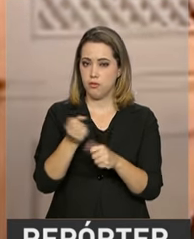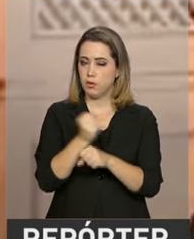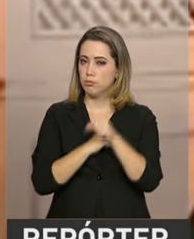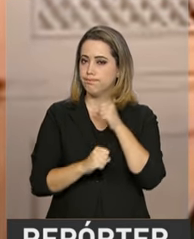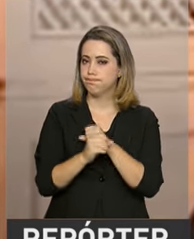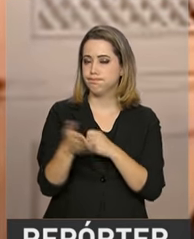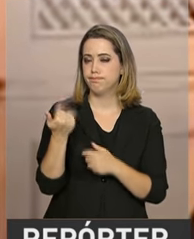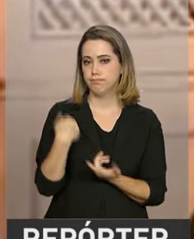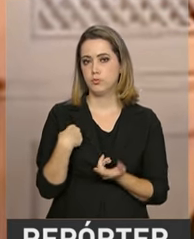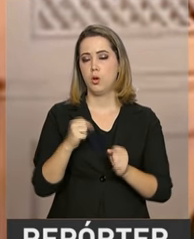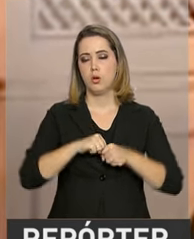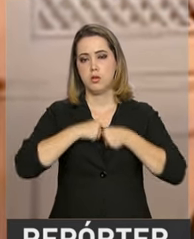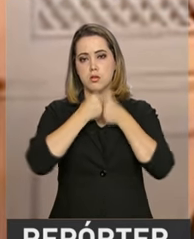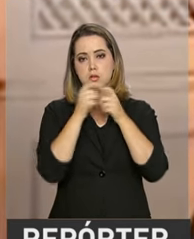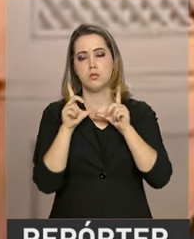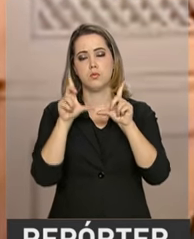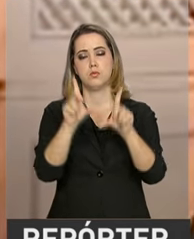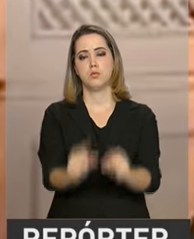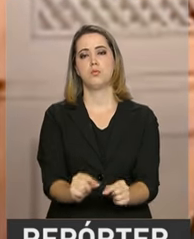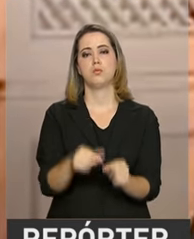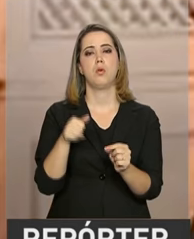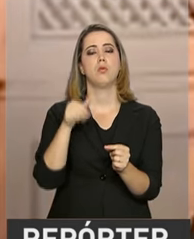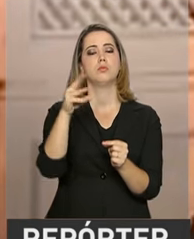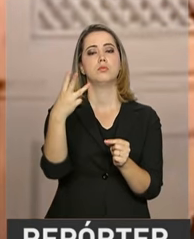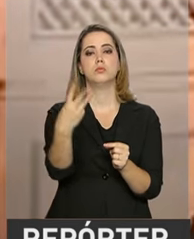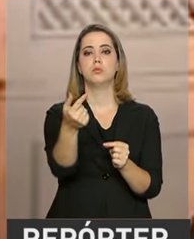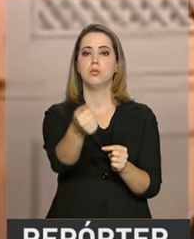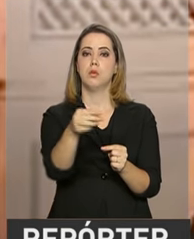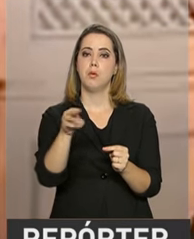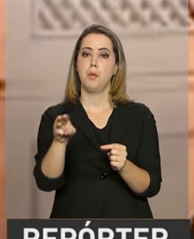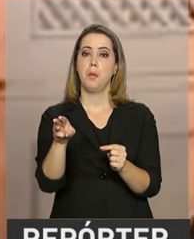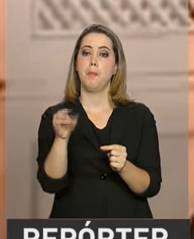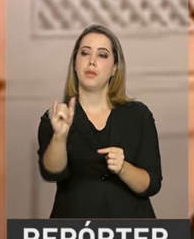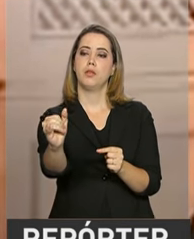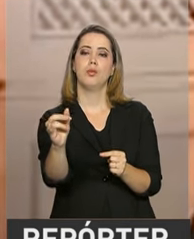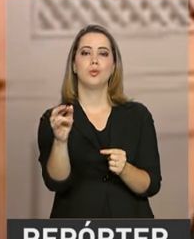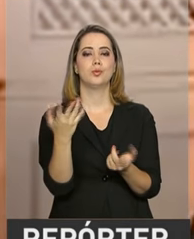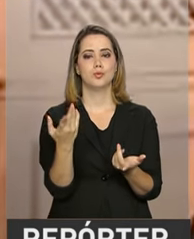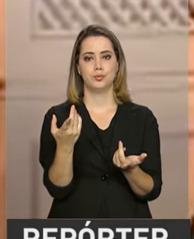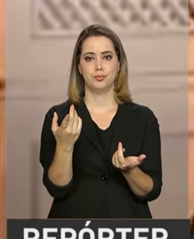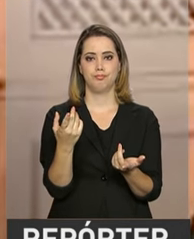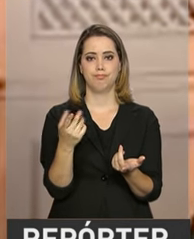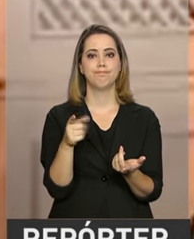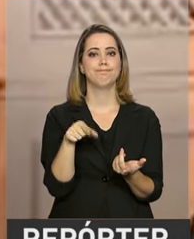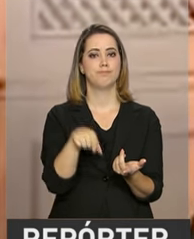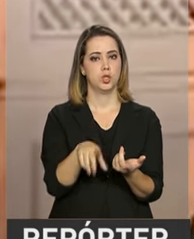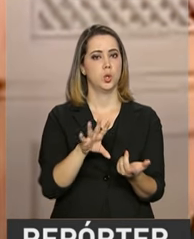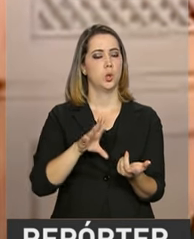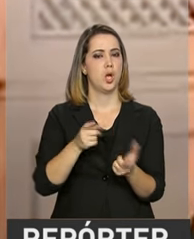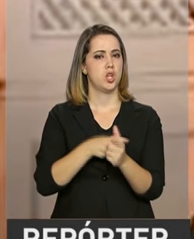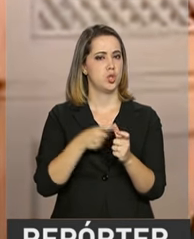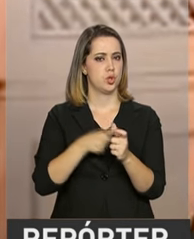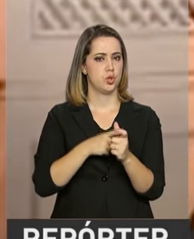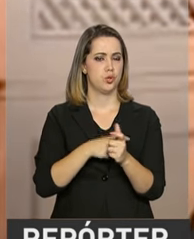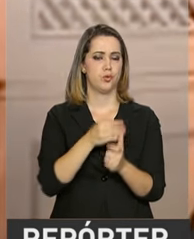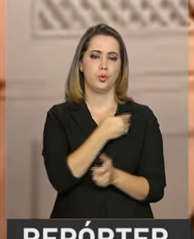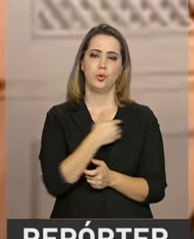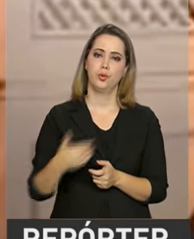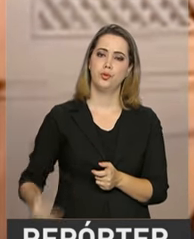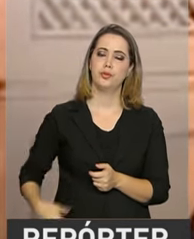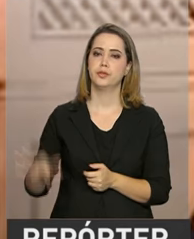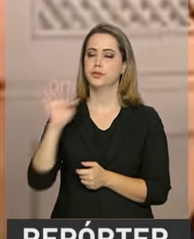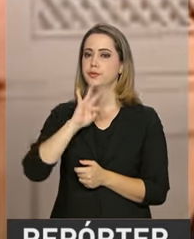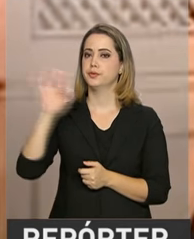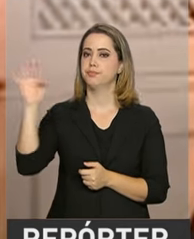esforço reduziu em mais de 37,5 bilhões o estoque de restos a pagar da União, o